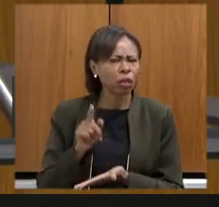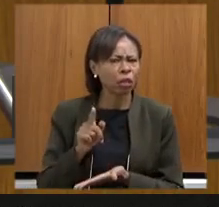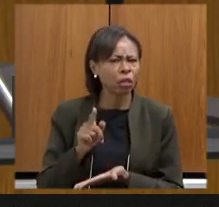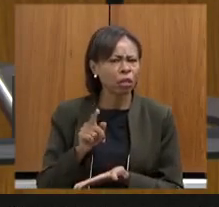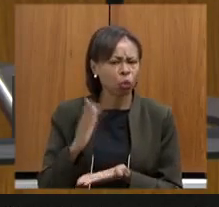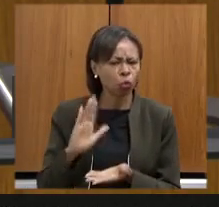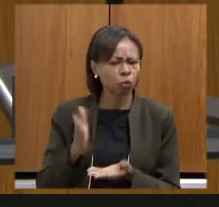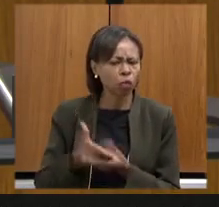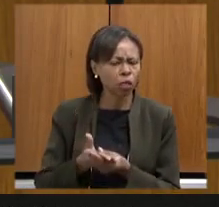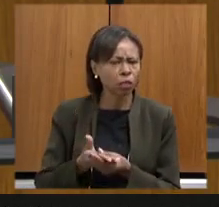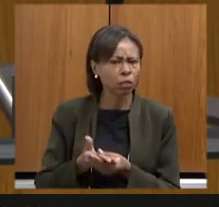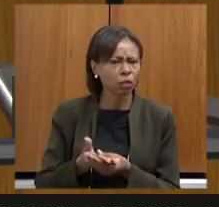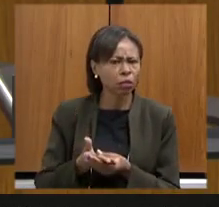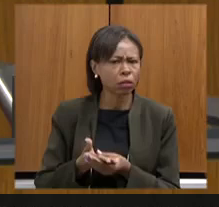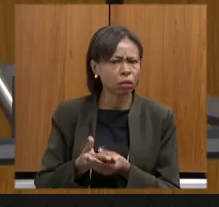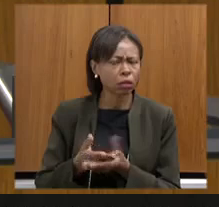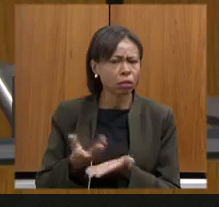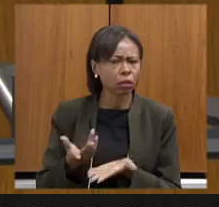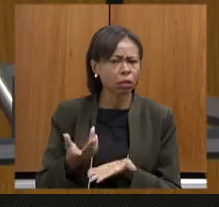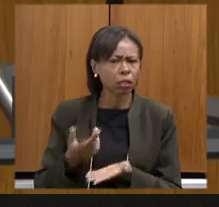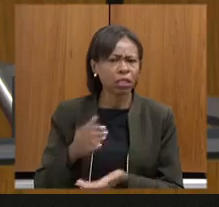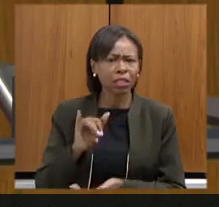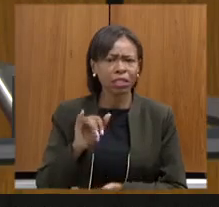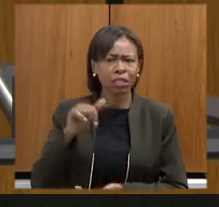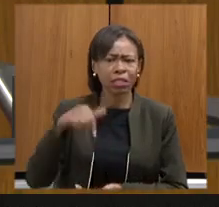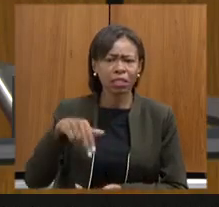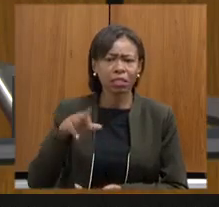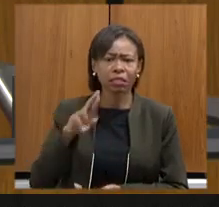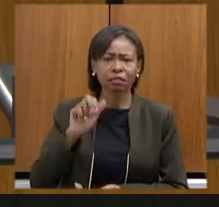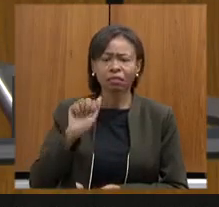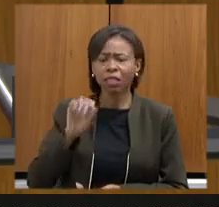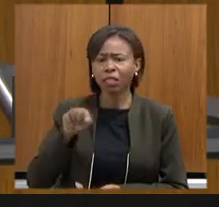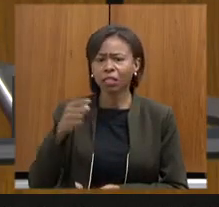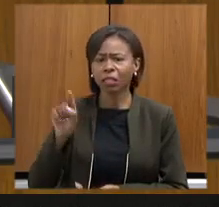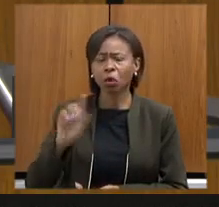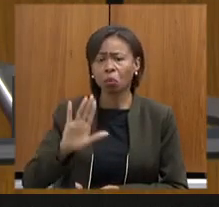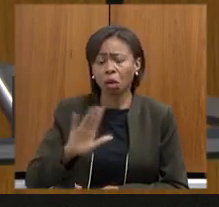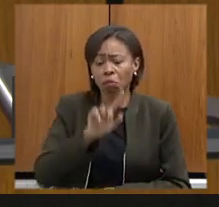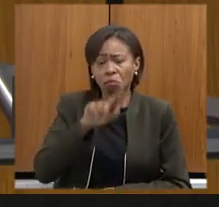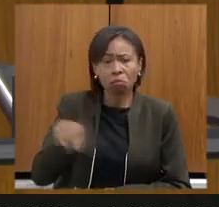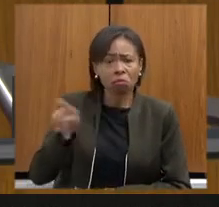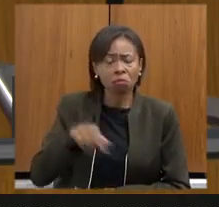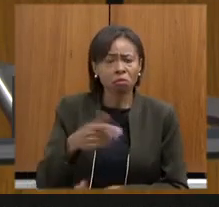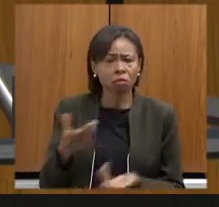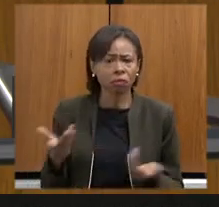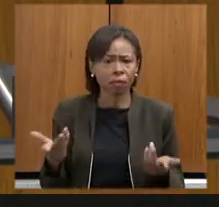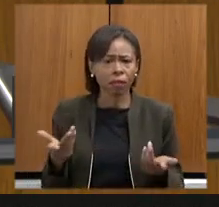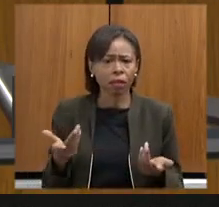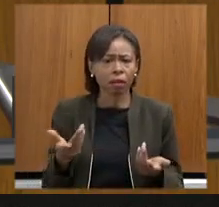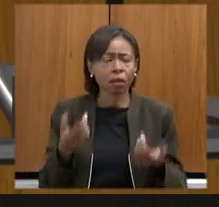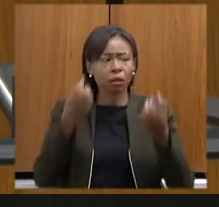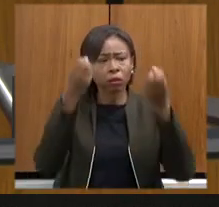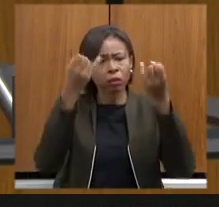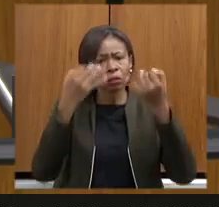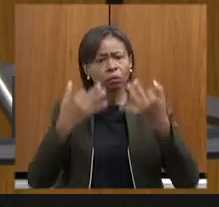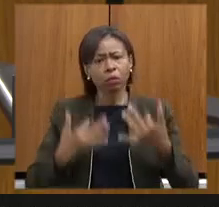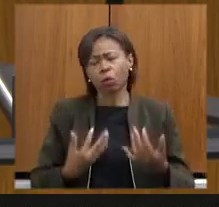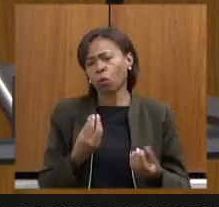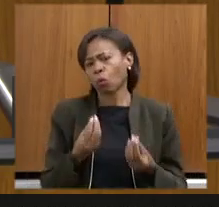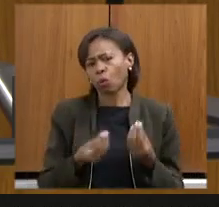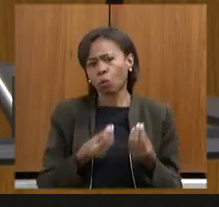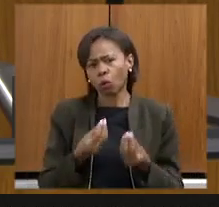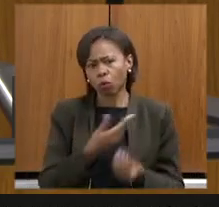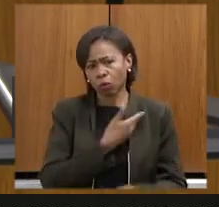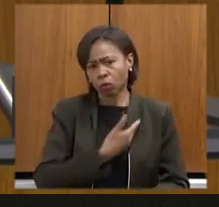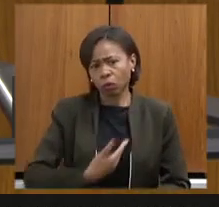foi cancelado solicitou o cancelamento desse alto de infração. Então, eu gostaria de entender melhor como que o governo do Estado tem